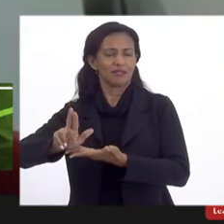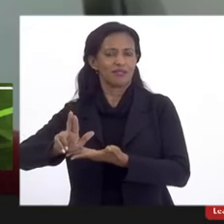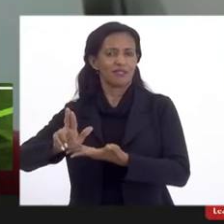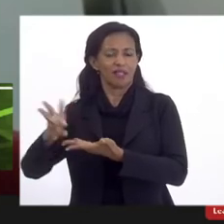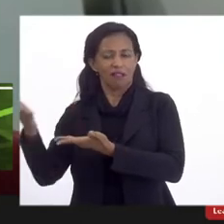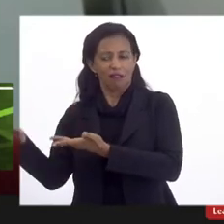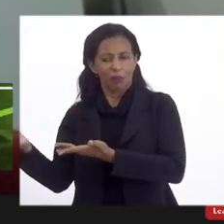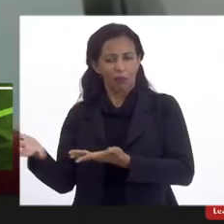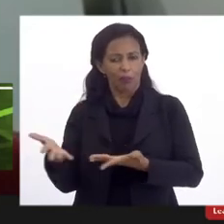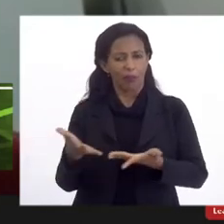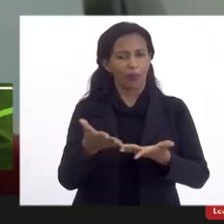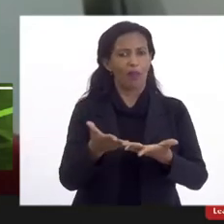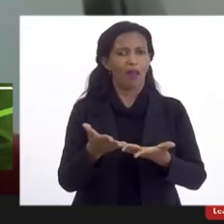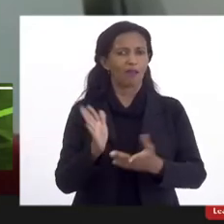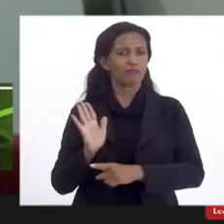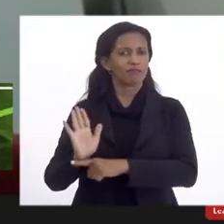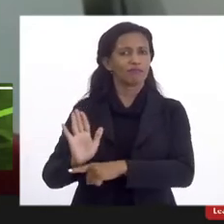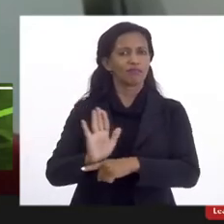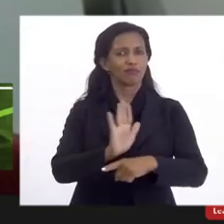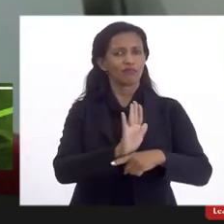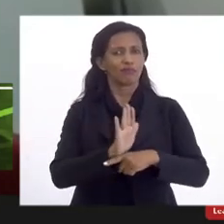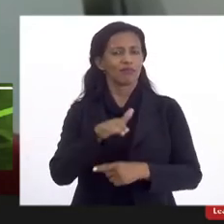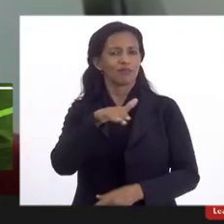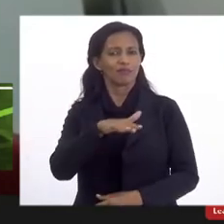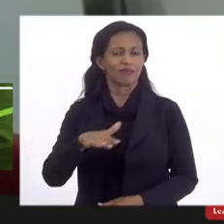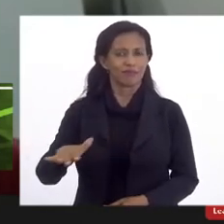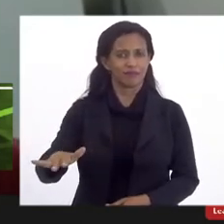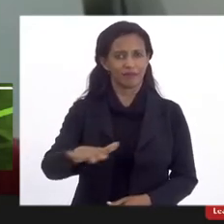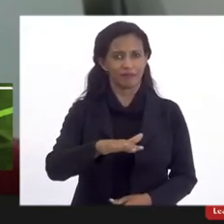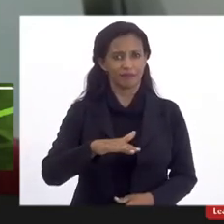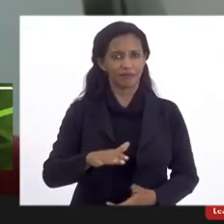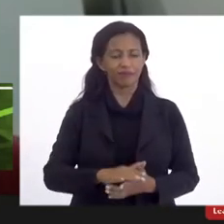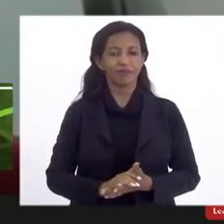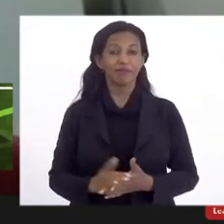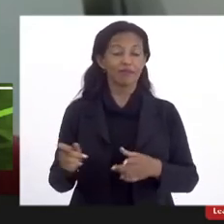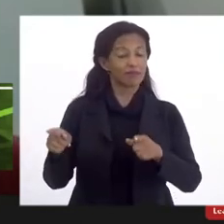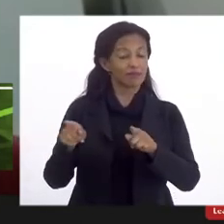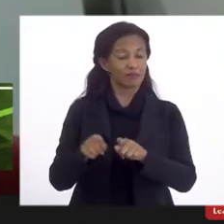trazendo muitos benefícios para essa região. A via,